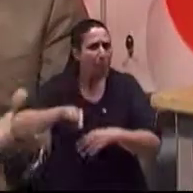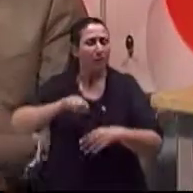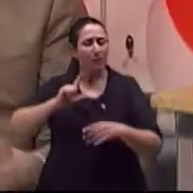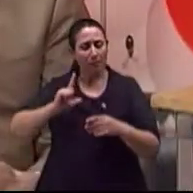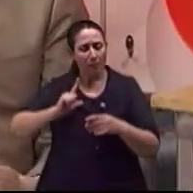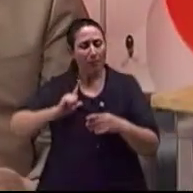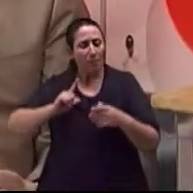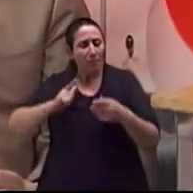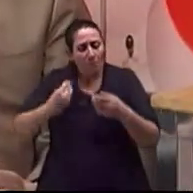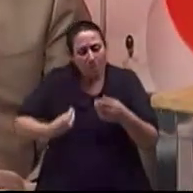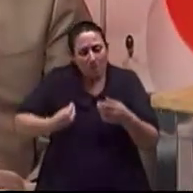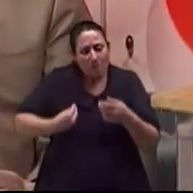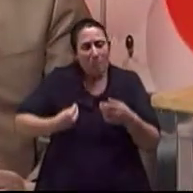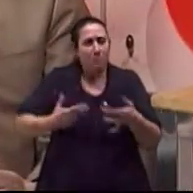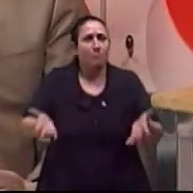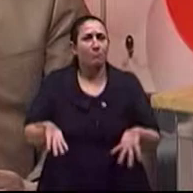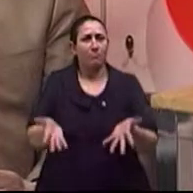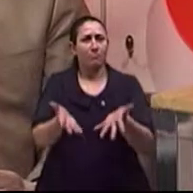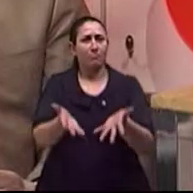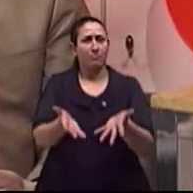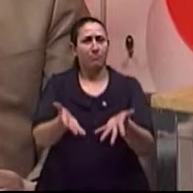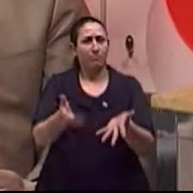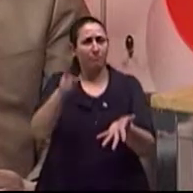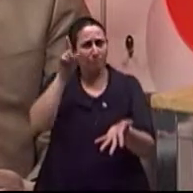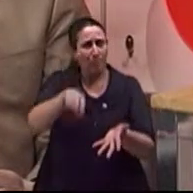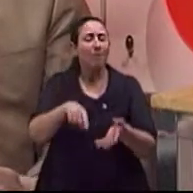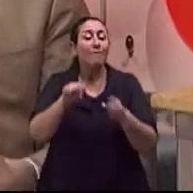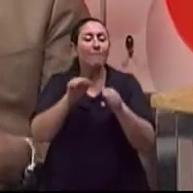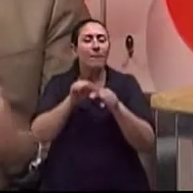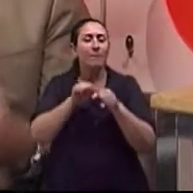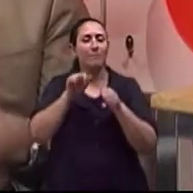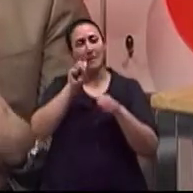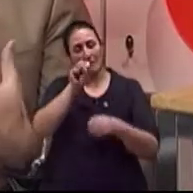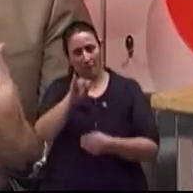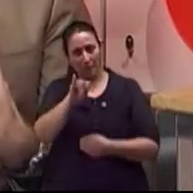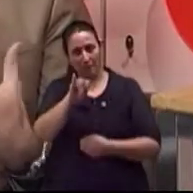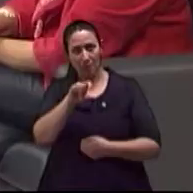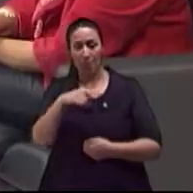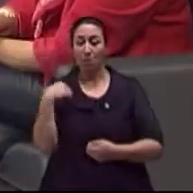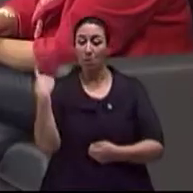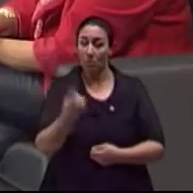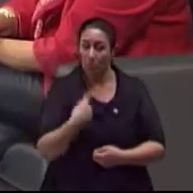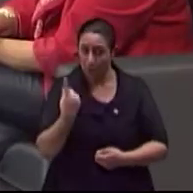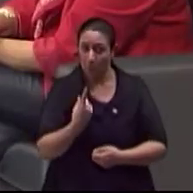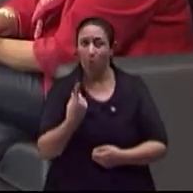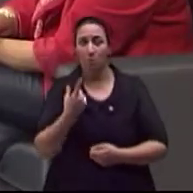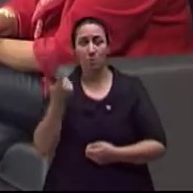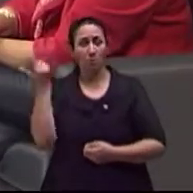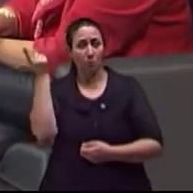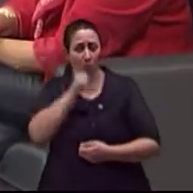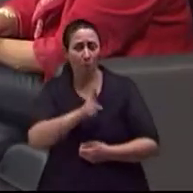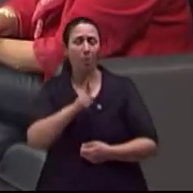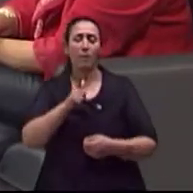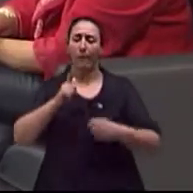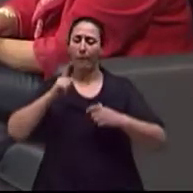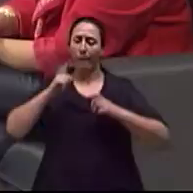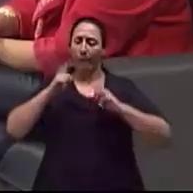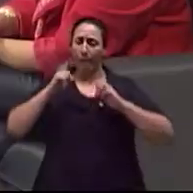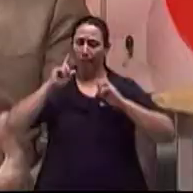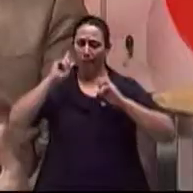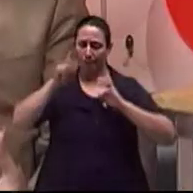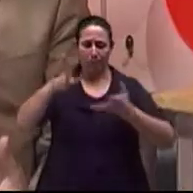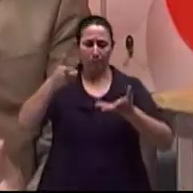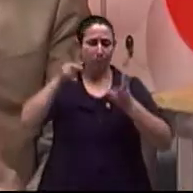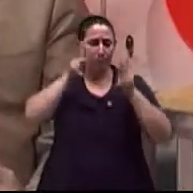transcende a própria vida Uhum Então, se nós observarmos essas situações de coma Diversas pessoas já relataram